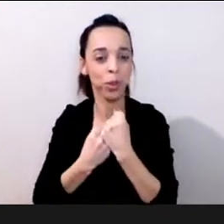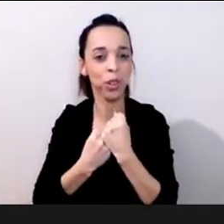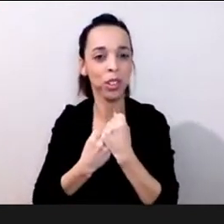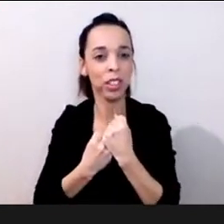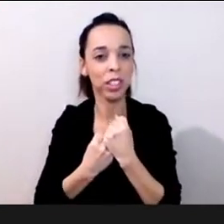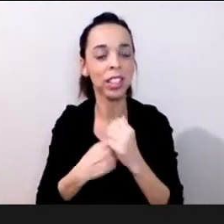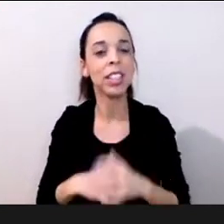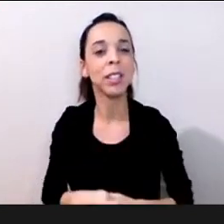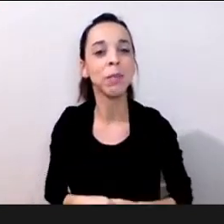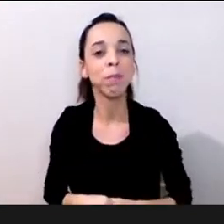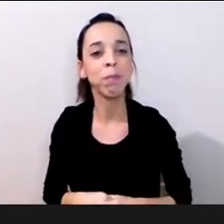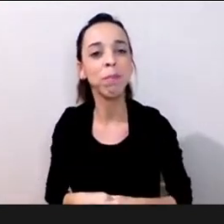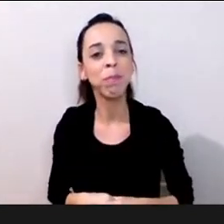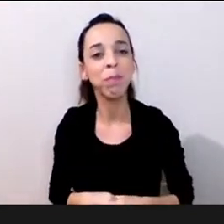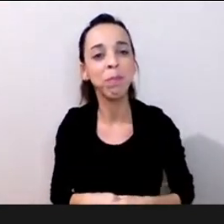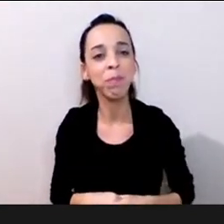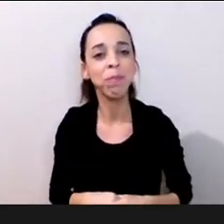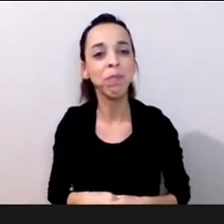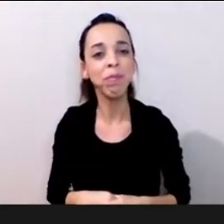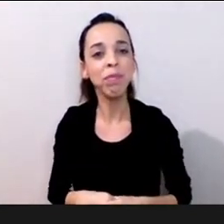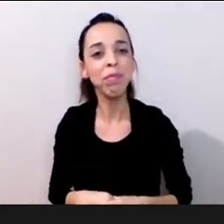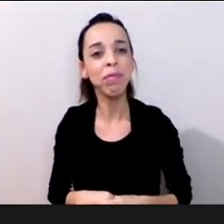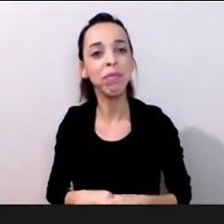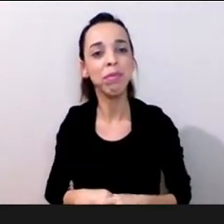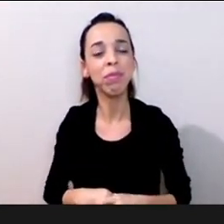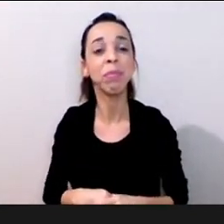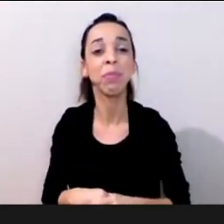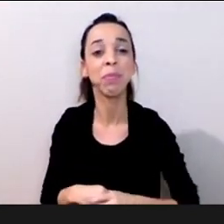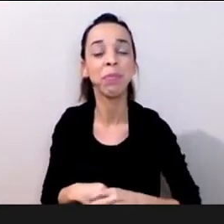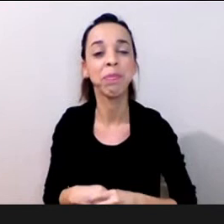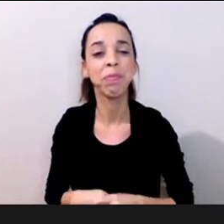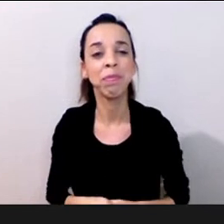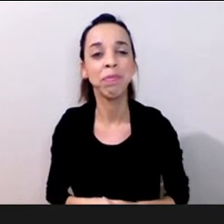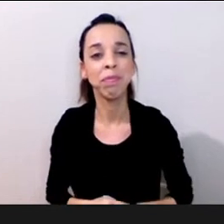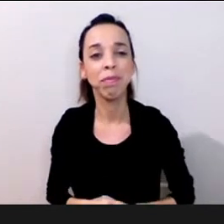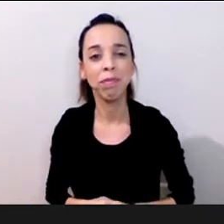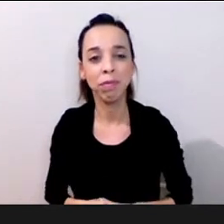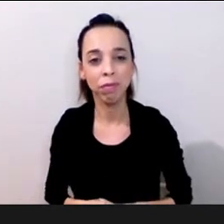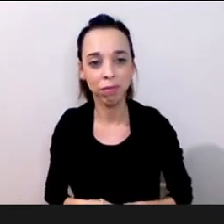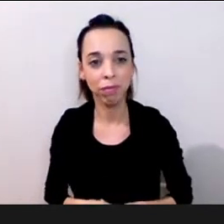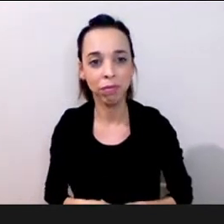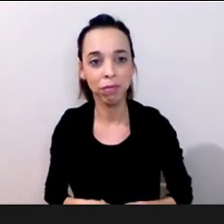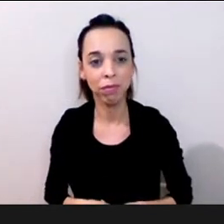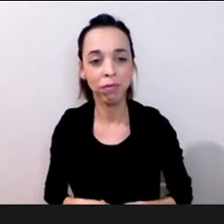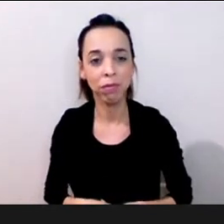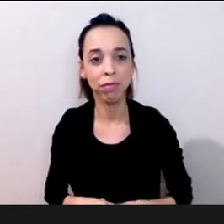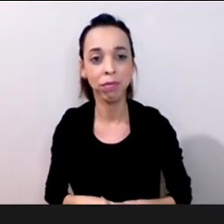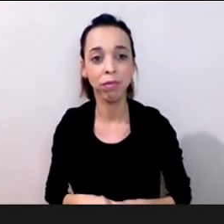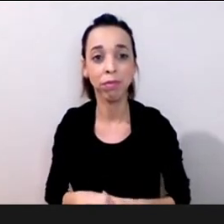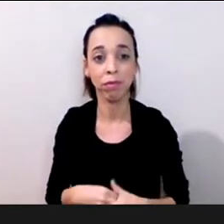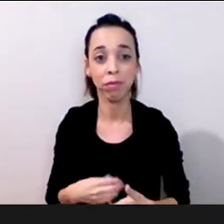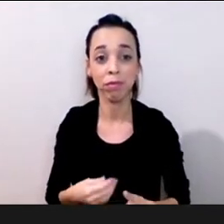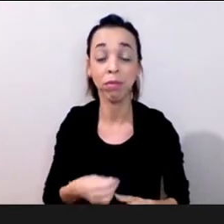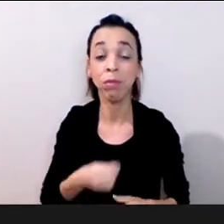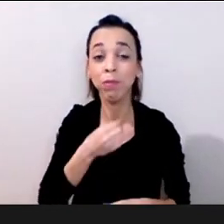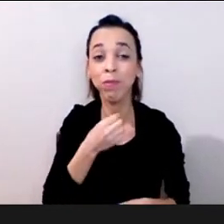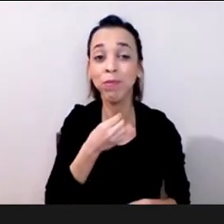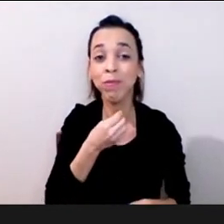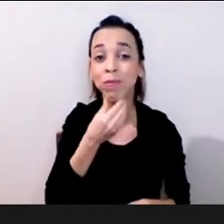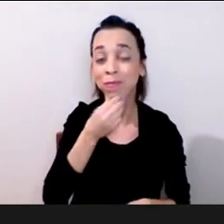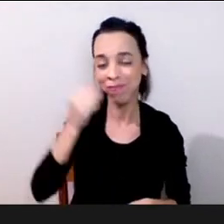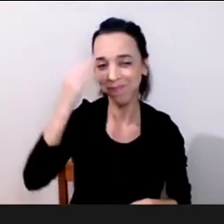nunca falou em equilíbrio ele falava em equilibração ele dizia que toda a nossa vida é uma equilibração é uma